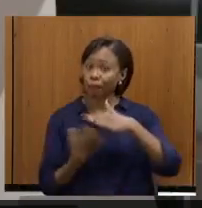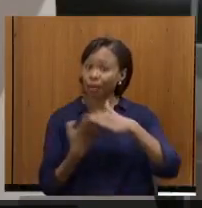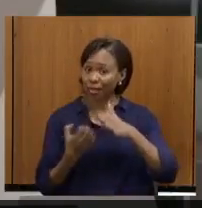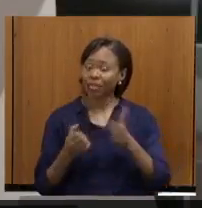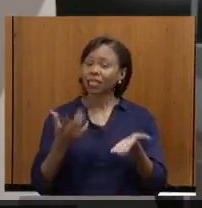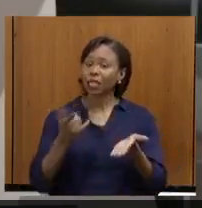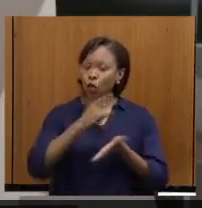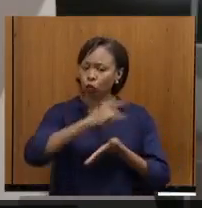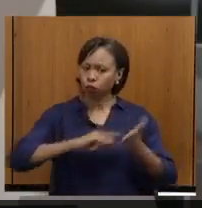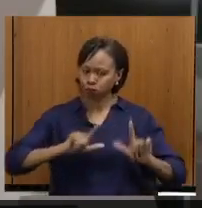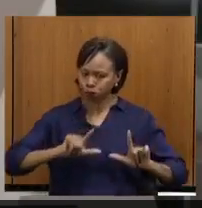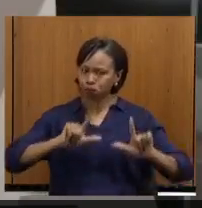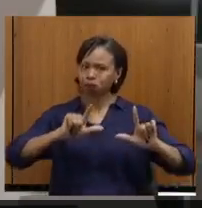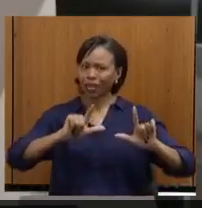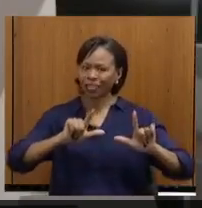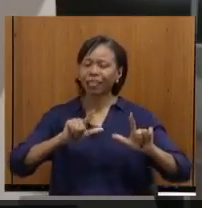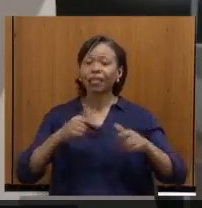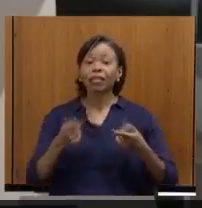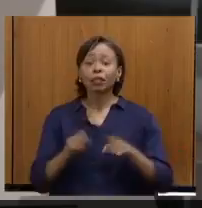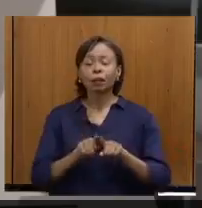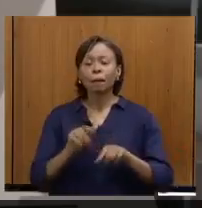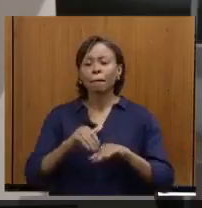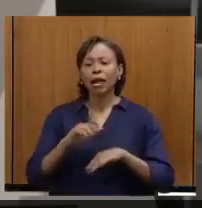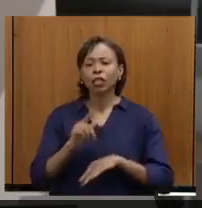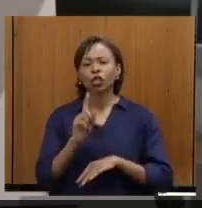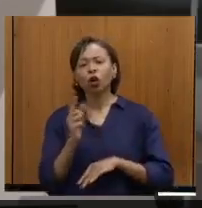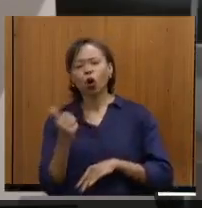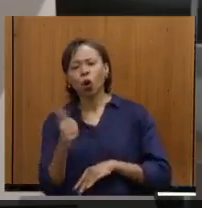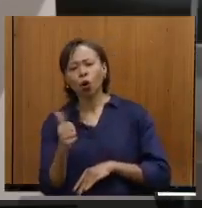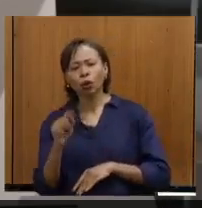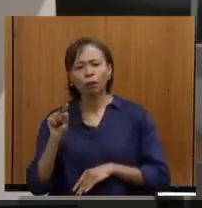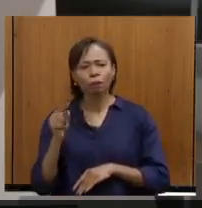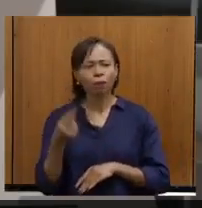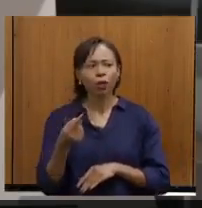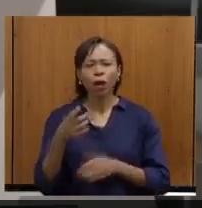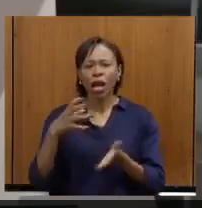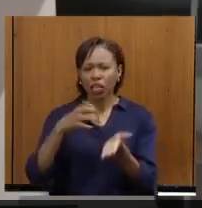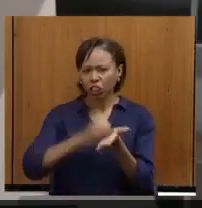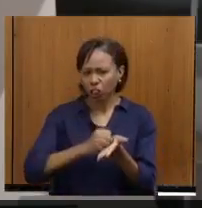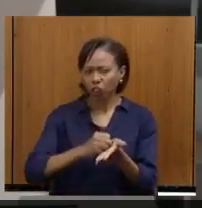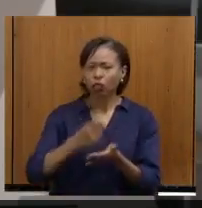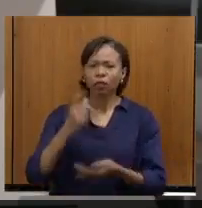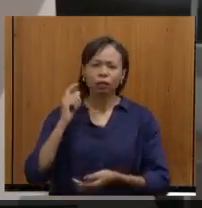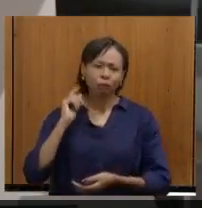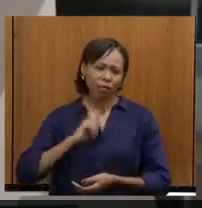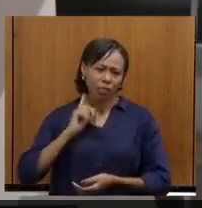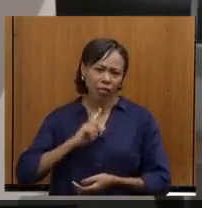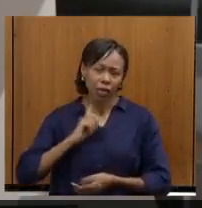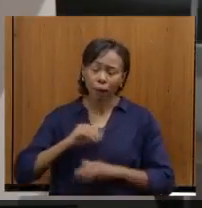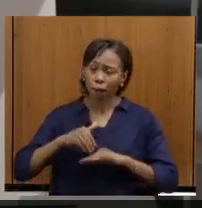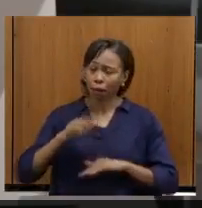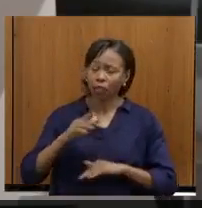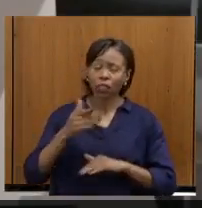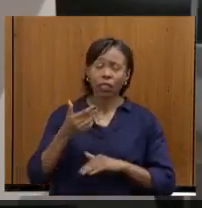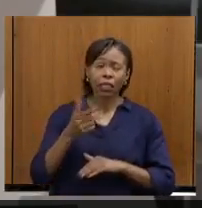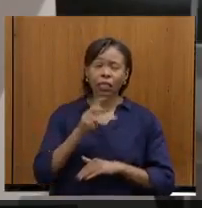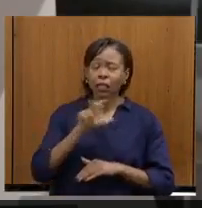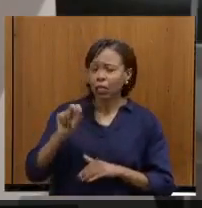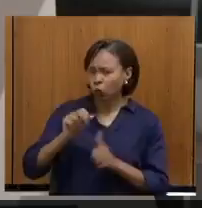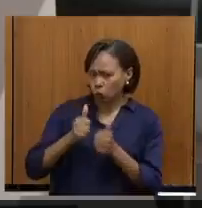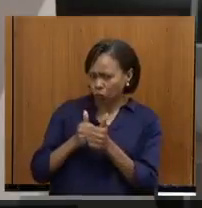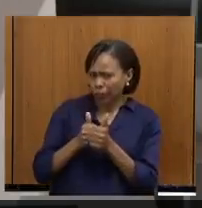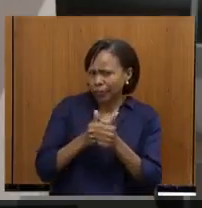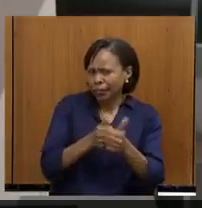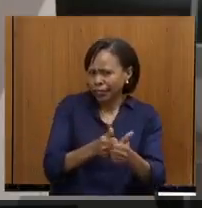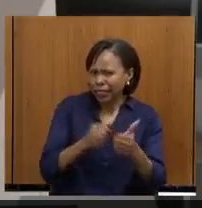da Secult, mais de 11 mil registros ativos em Minas Gerais e mais de 500 guias de turismo registrados em Minas Gerais. Pode passar. São